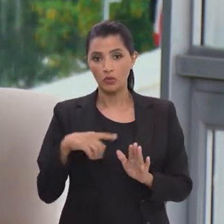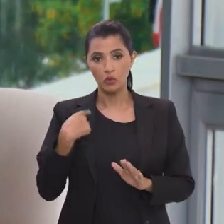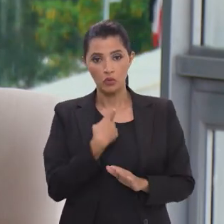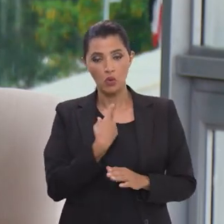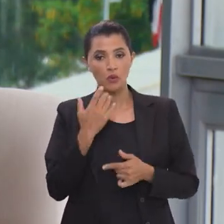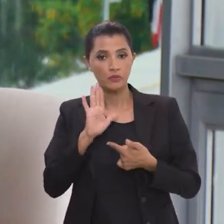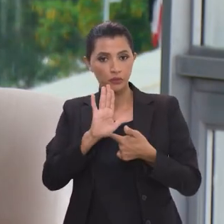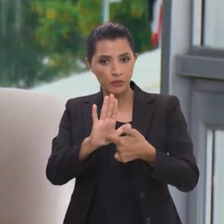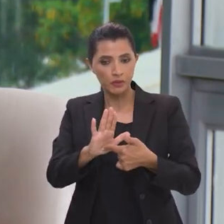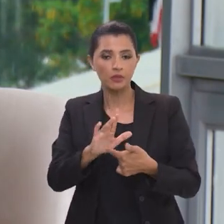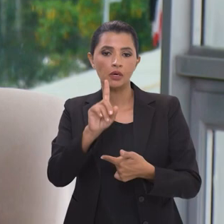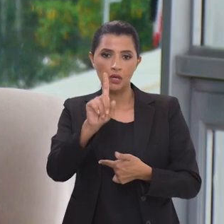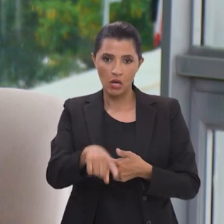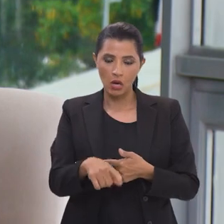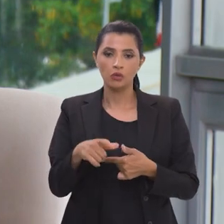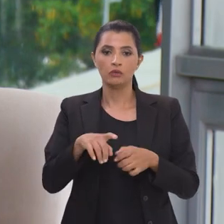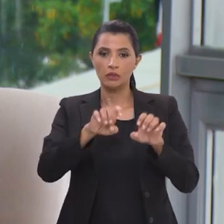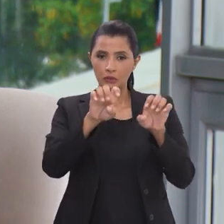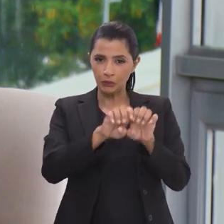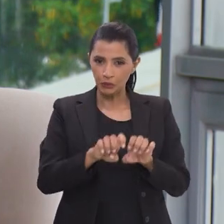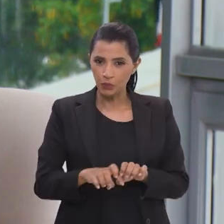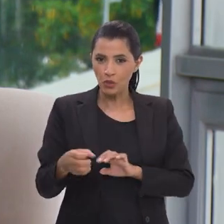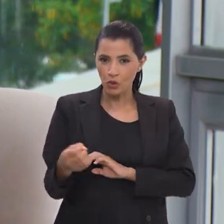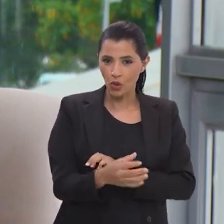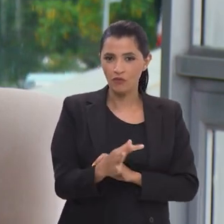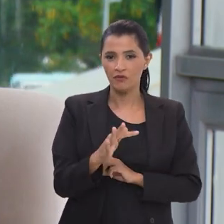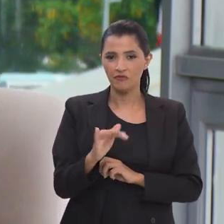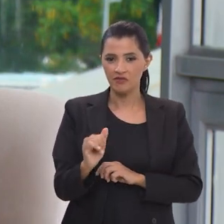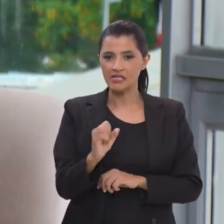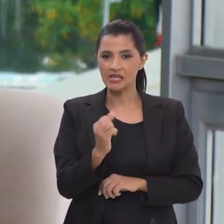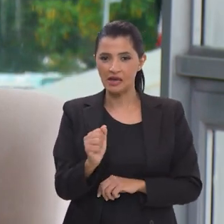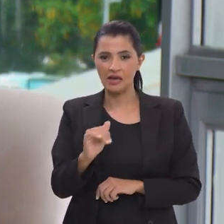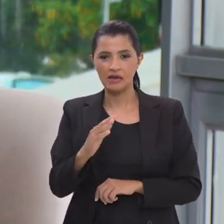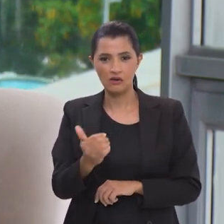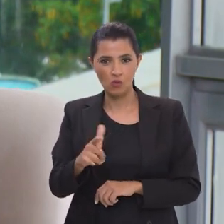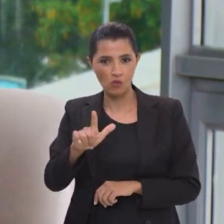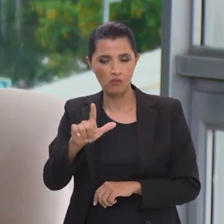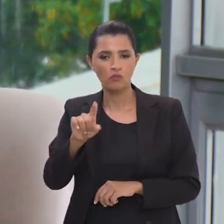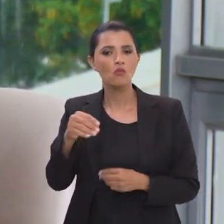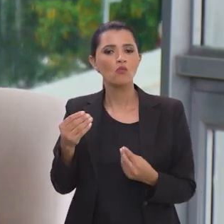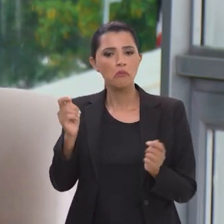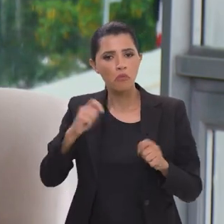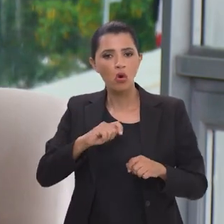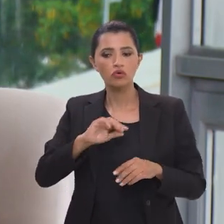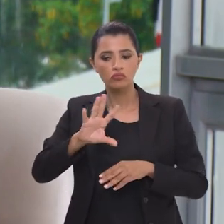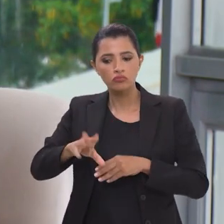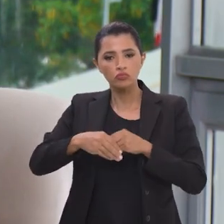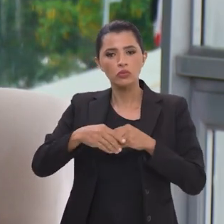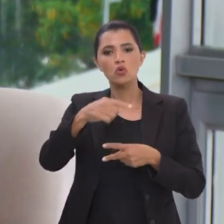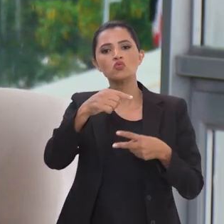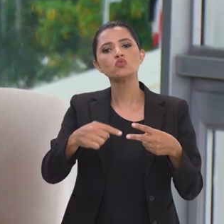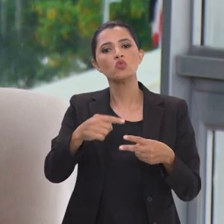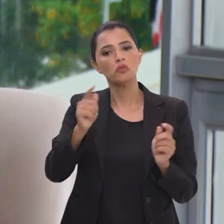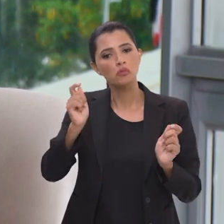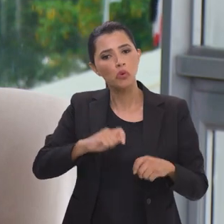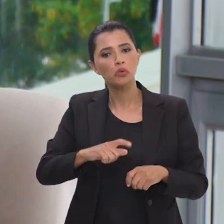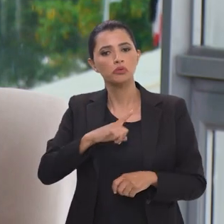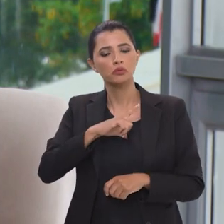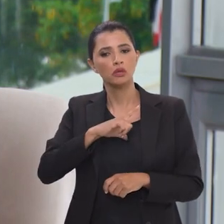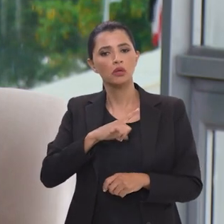apresentando da Arca Bolsa Fiscal, ela é uma proposta que consegue juntar as duas coisas.